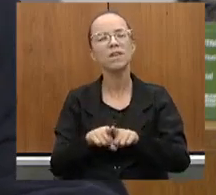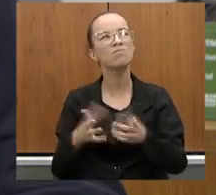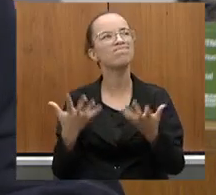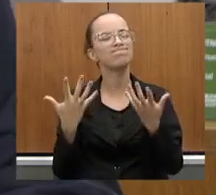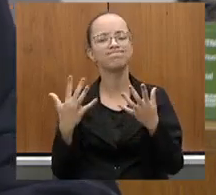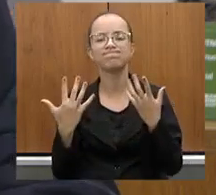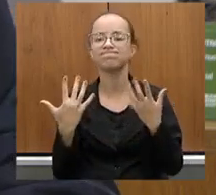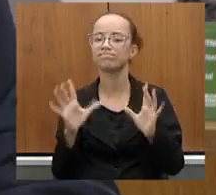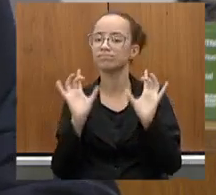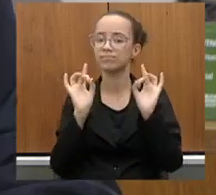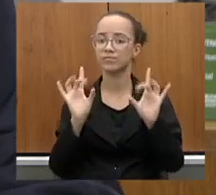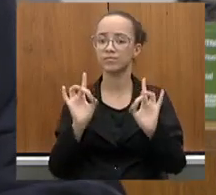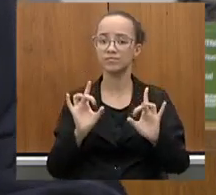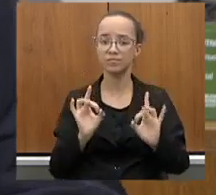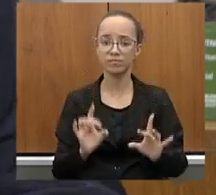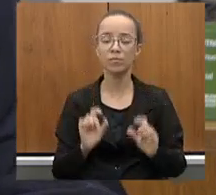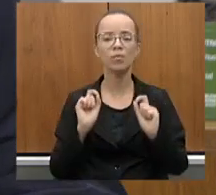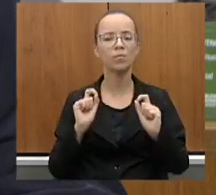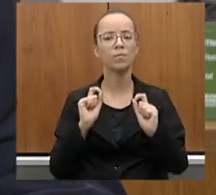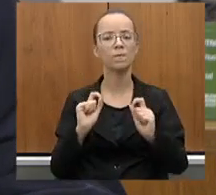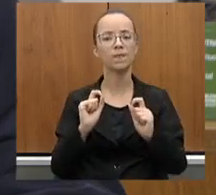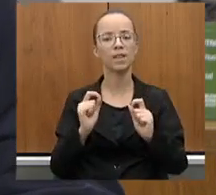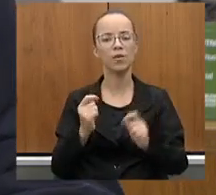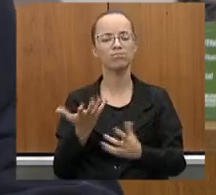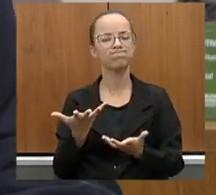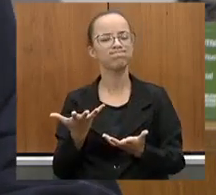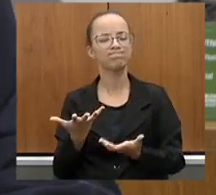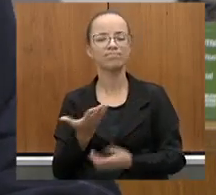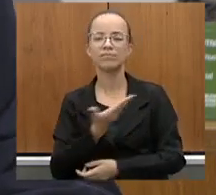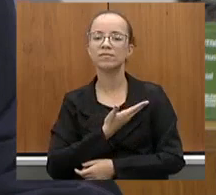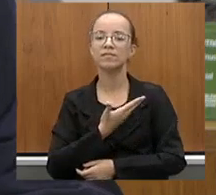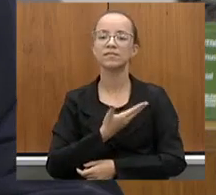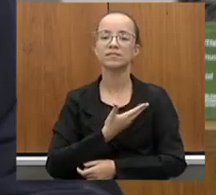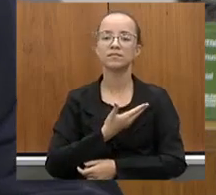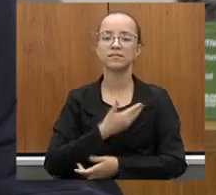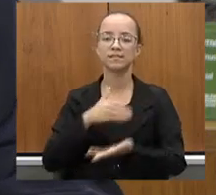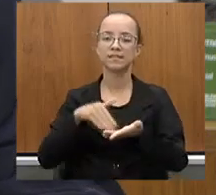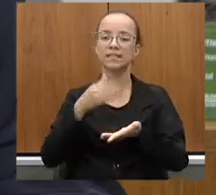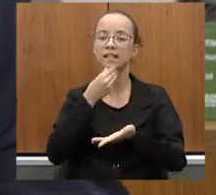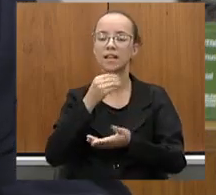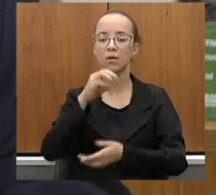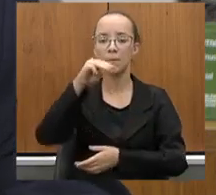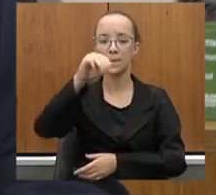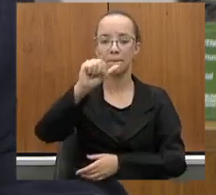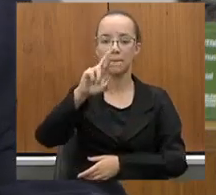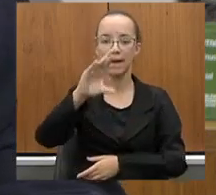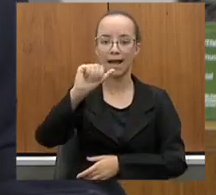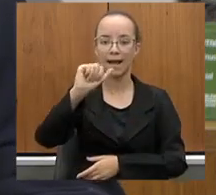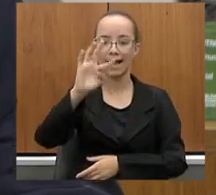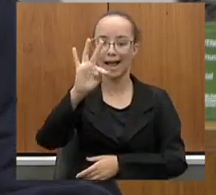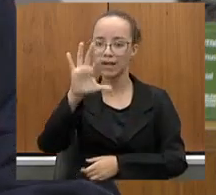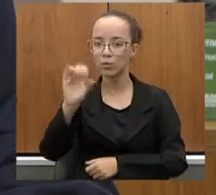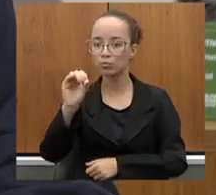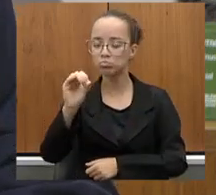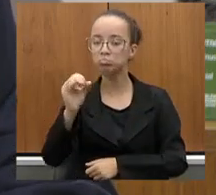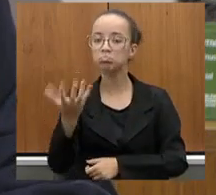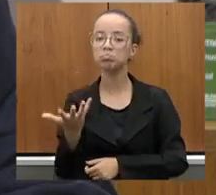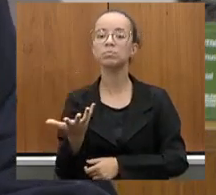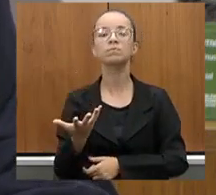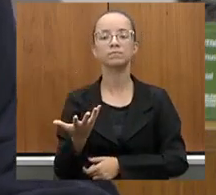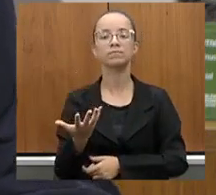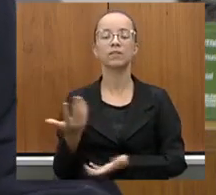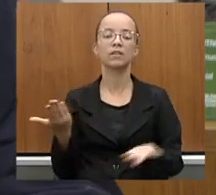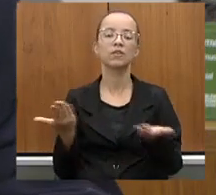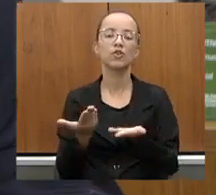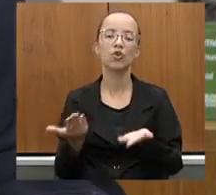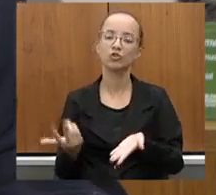querida, muito especial ao nosso querido amigo secretário Fernando Marcato, que hoje comparece mais uma